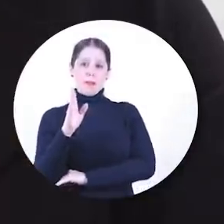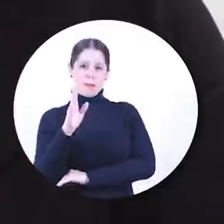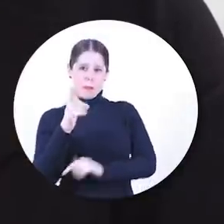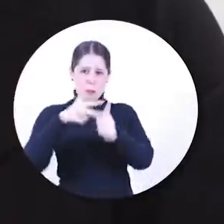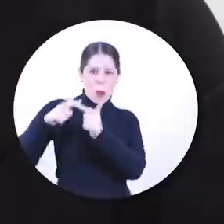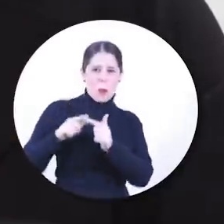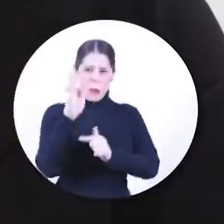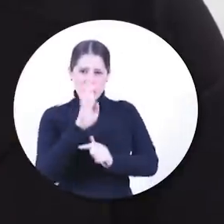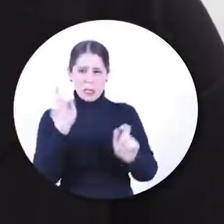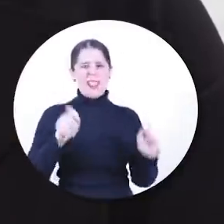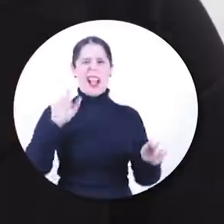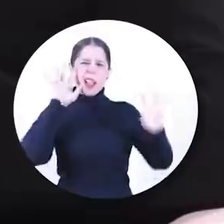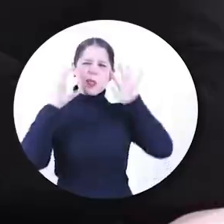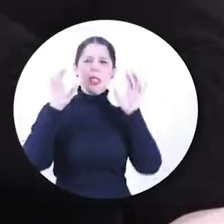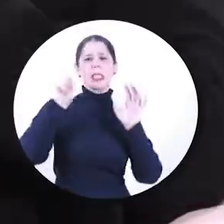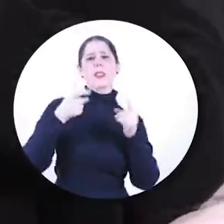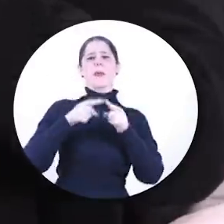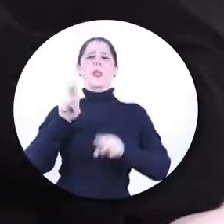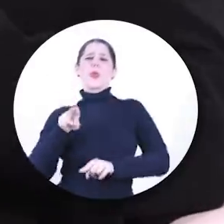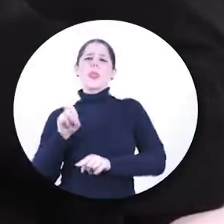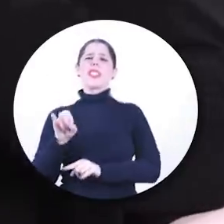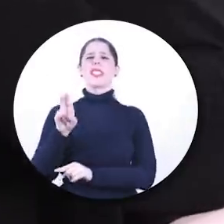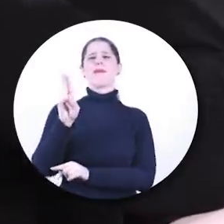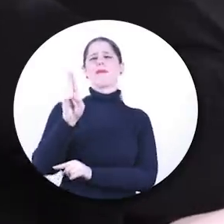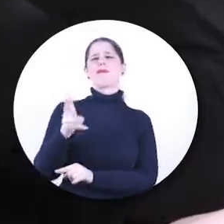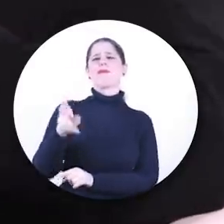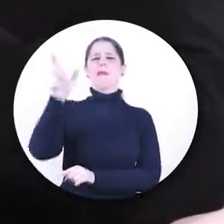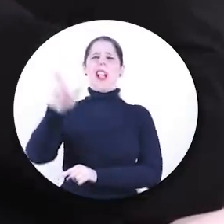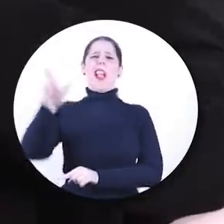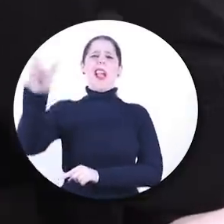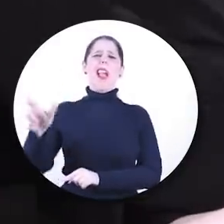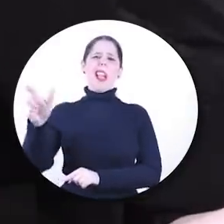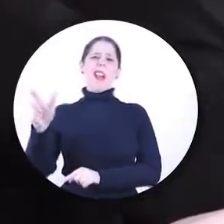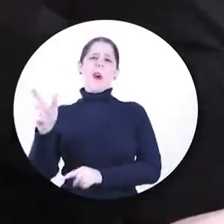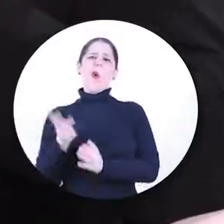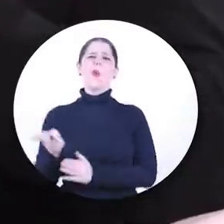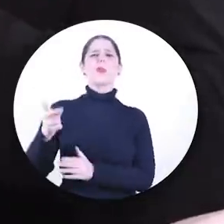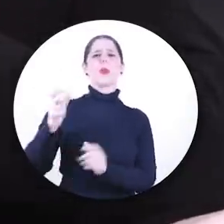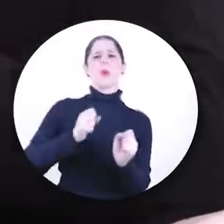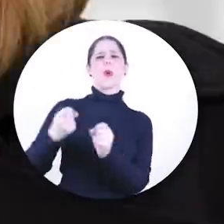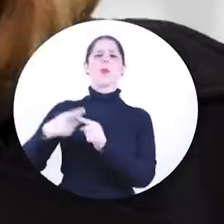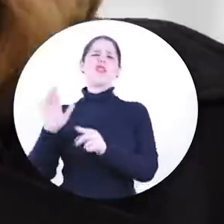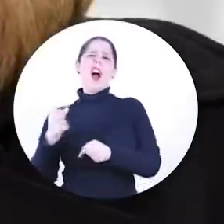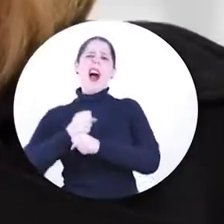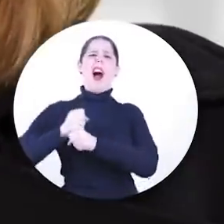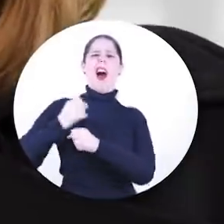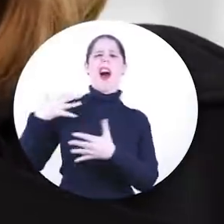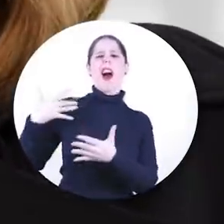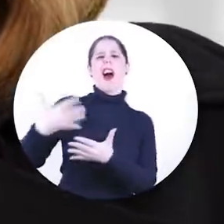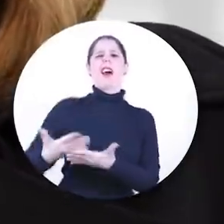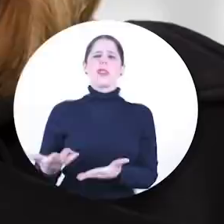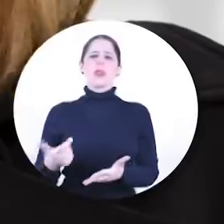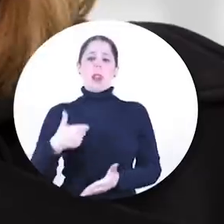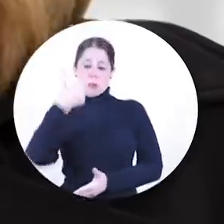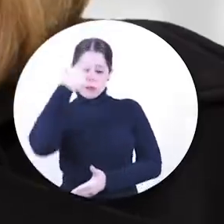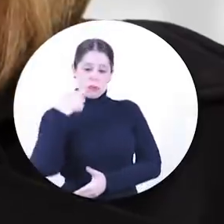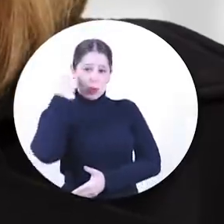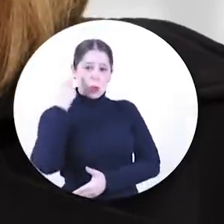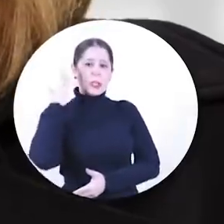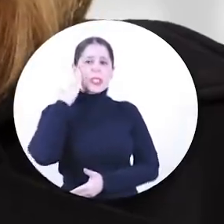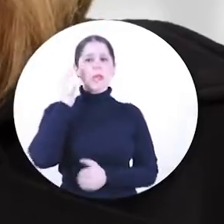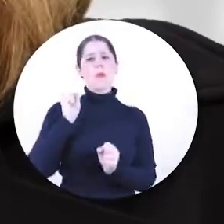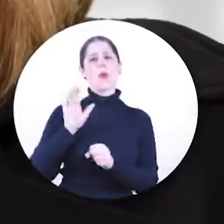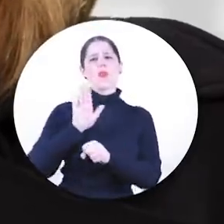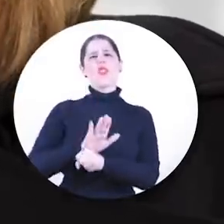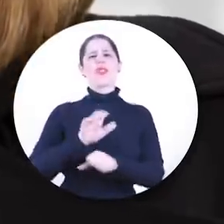jamais com essas pessoas que estão no poder. Porque essas pessoas que estão aí já estão há muitos anos. Como senadora, eu sei